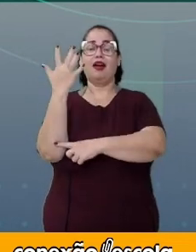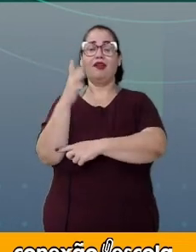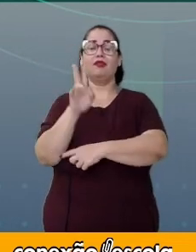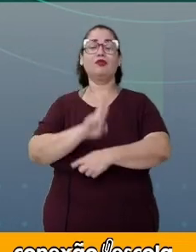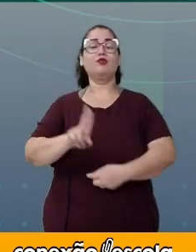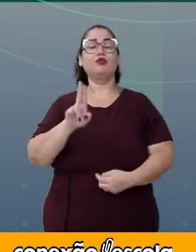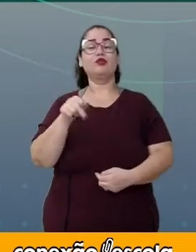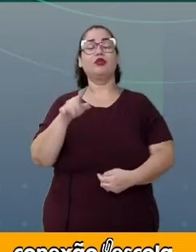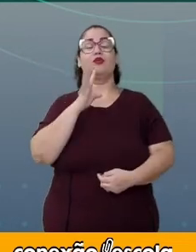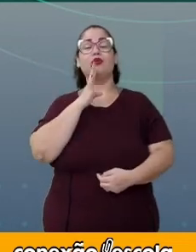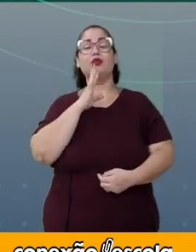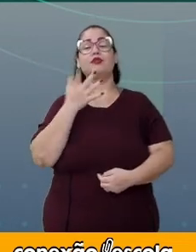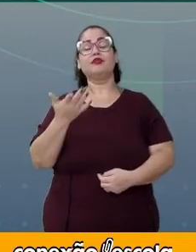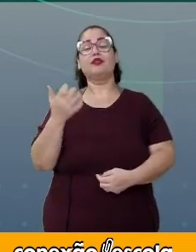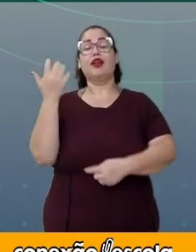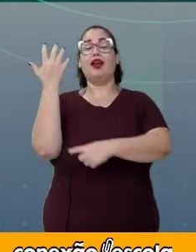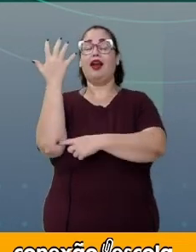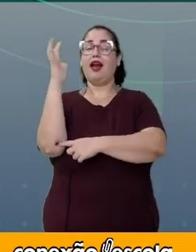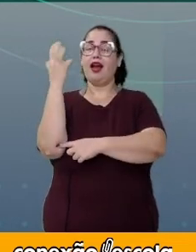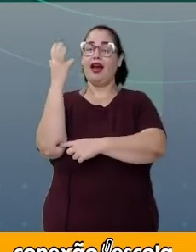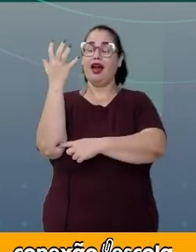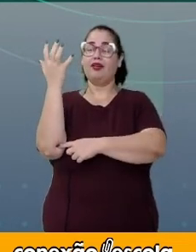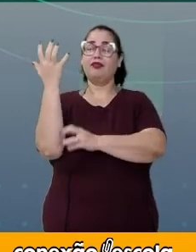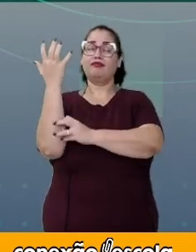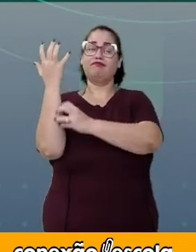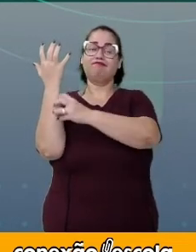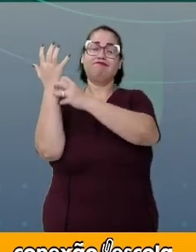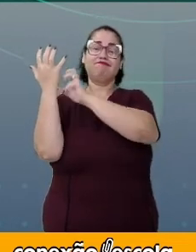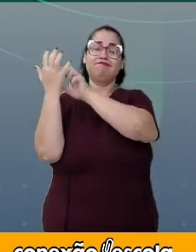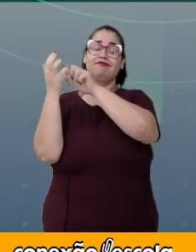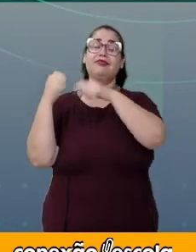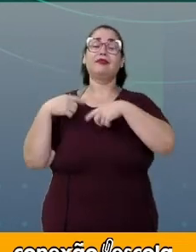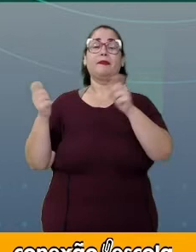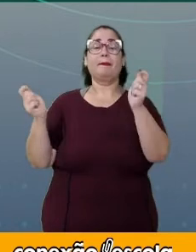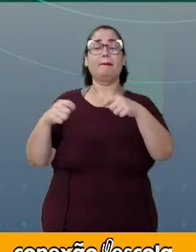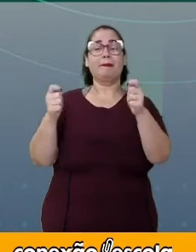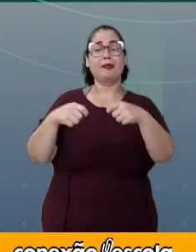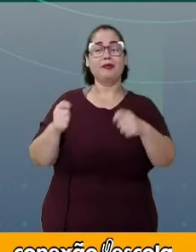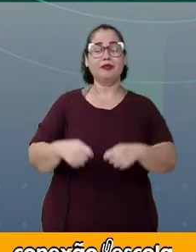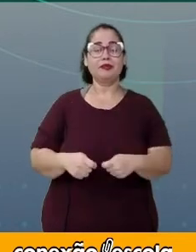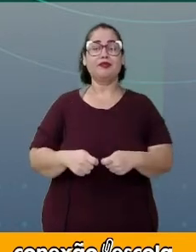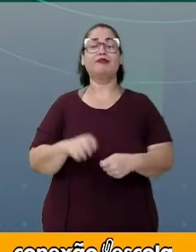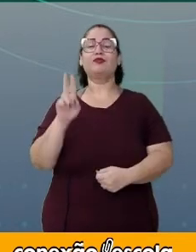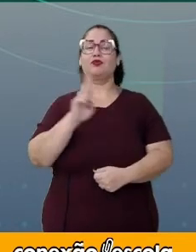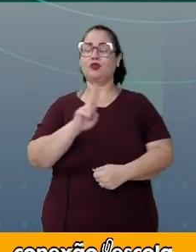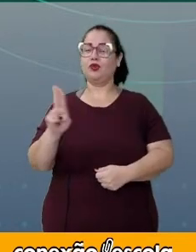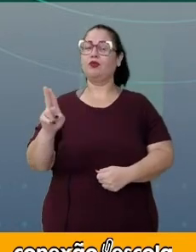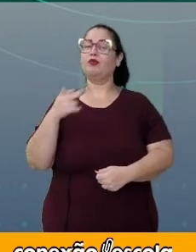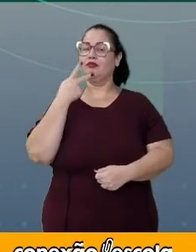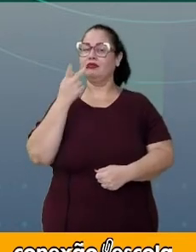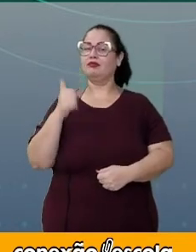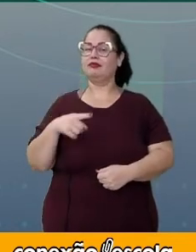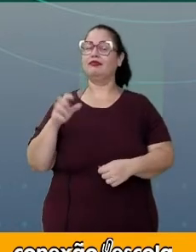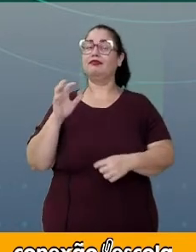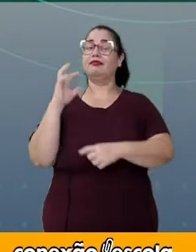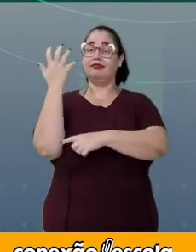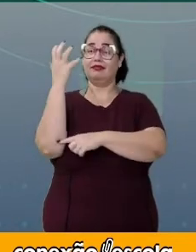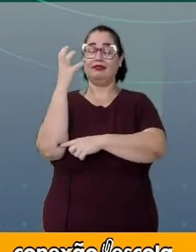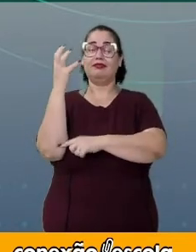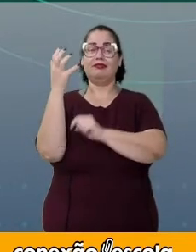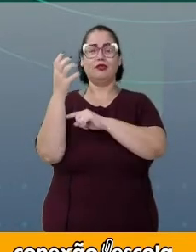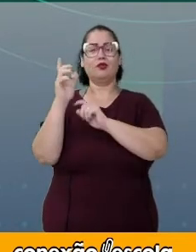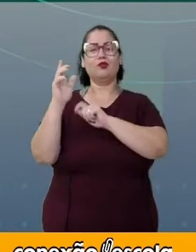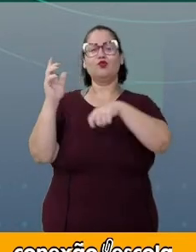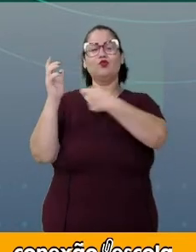conhecido como árvore das possibilidades. E como o nome já diz, ela se chama